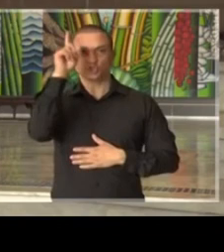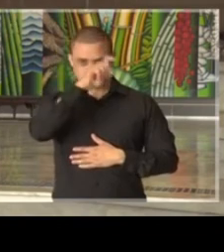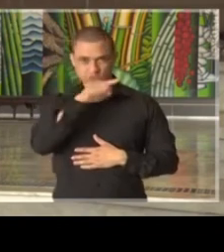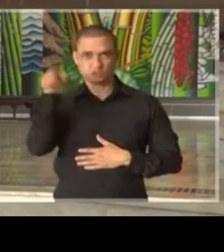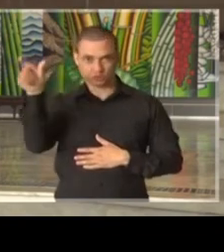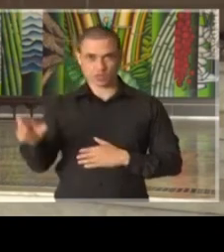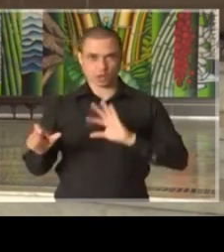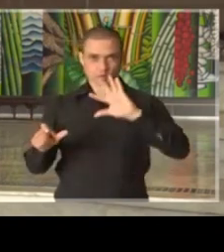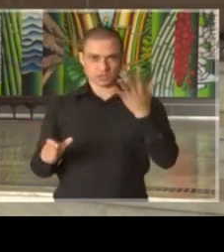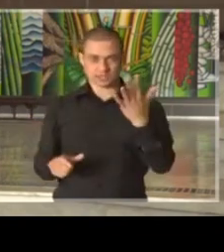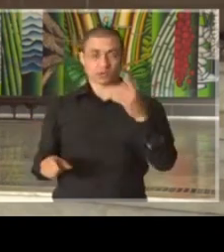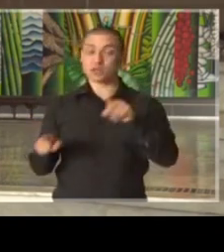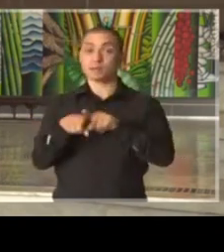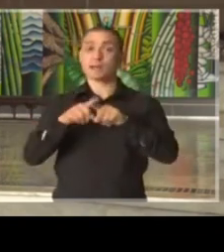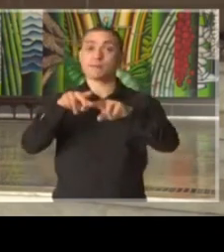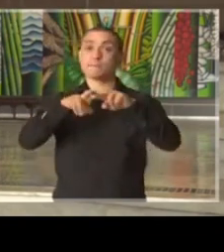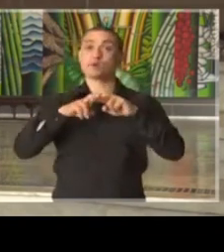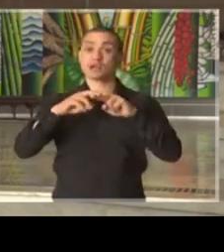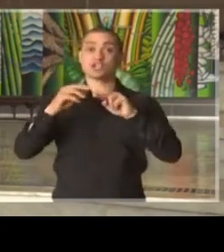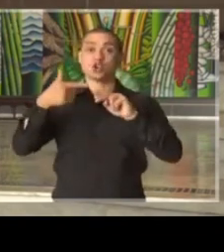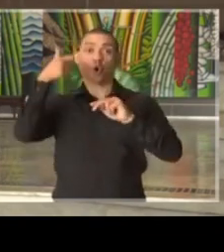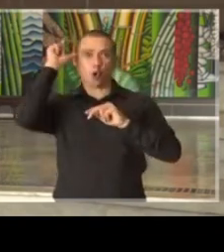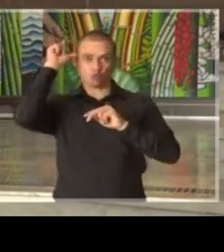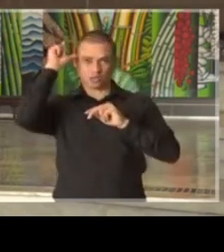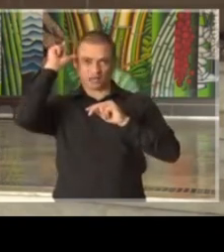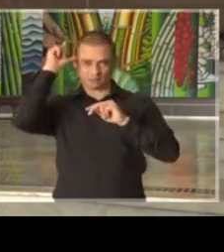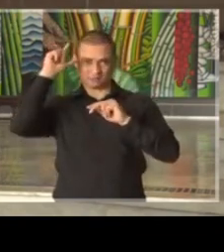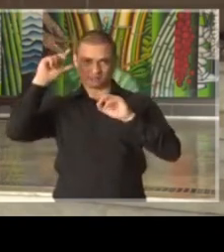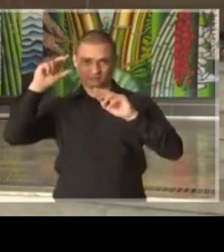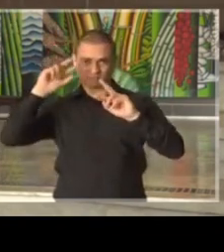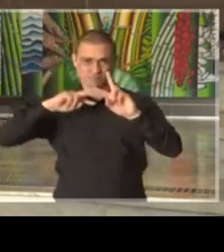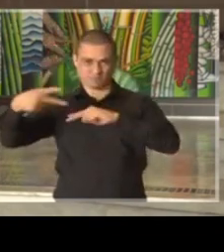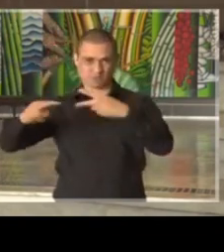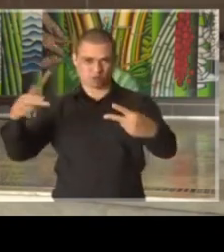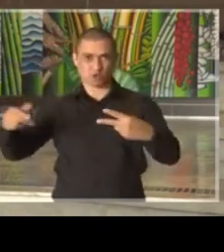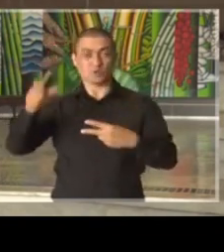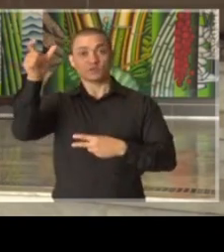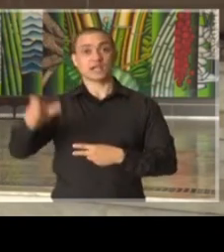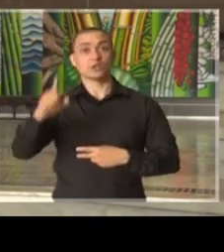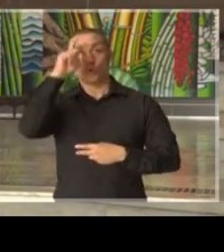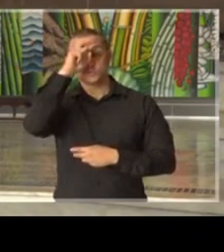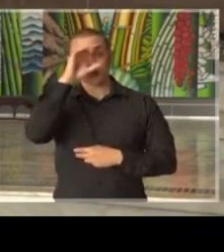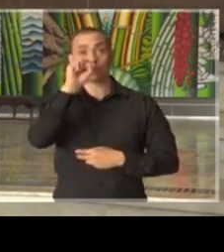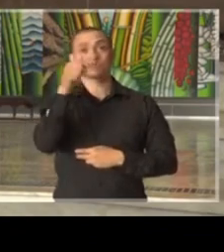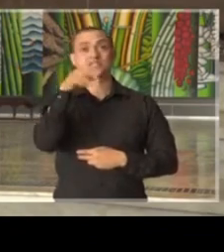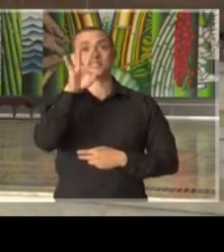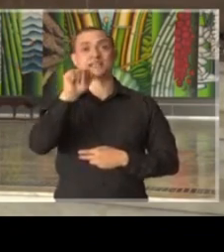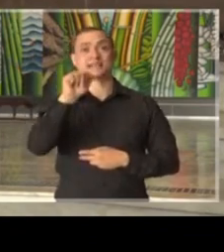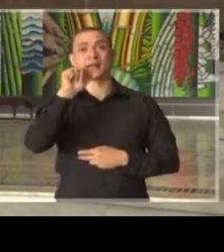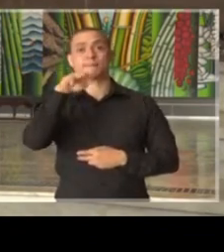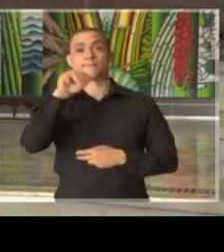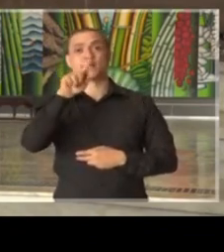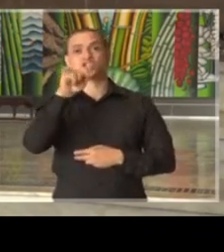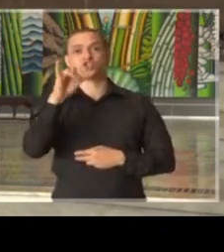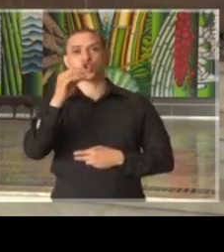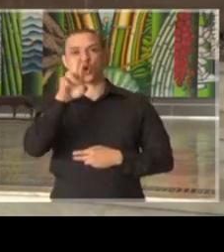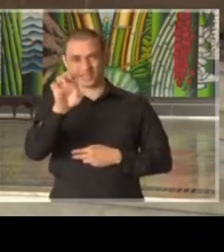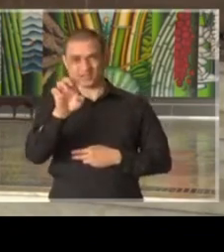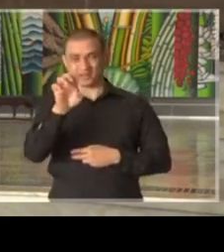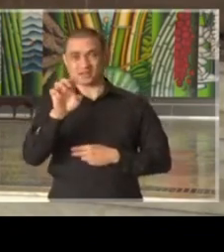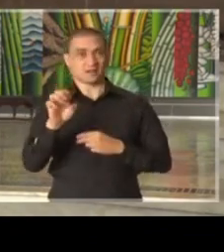e teria vindo a óbito na noite de ontem, no Hospital Santa Majore. Não tem,